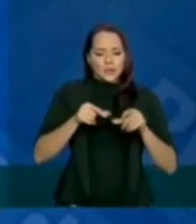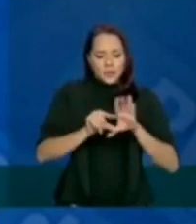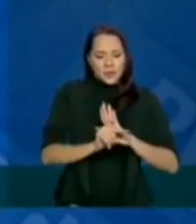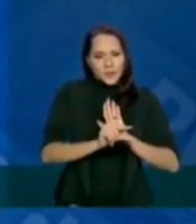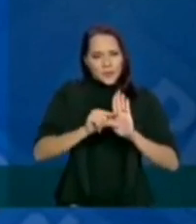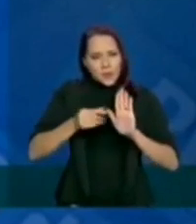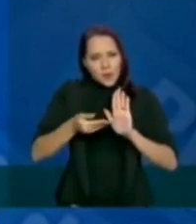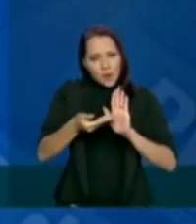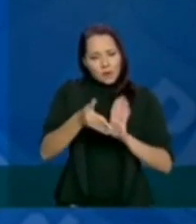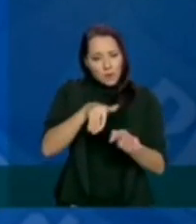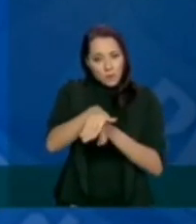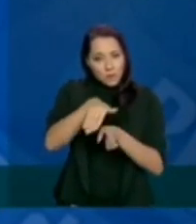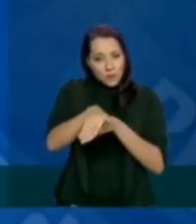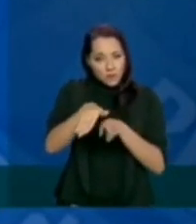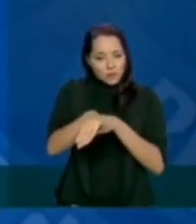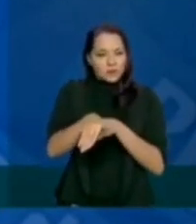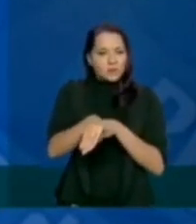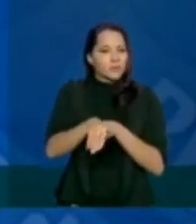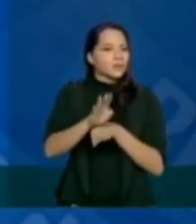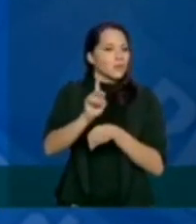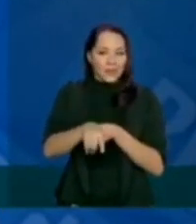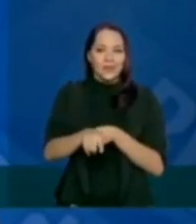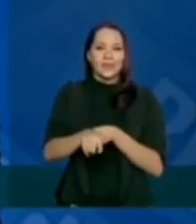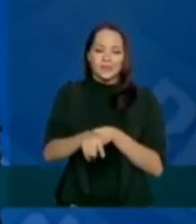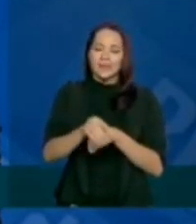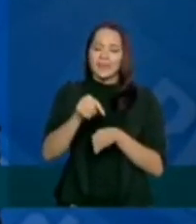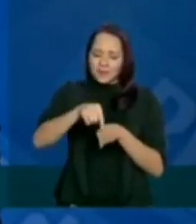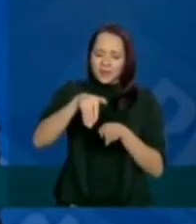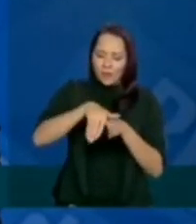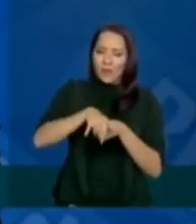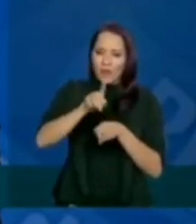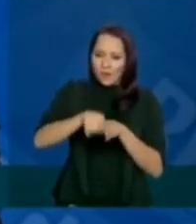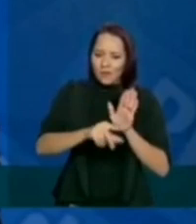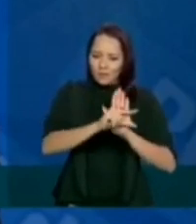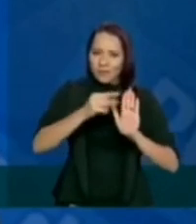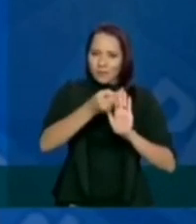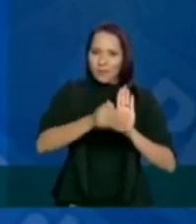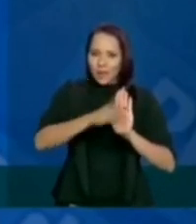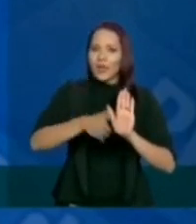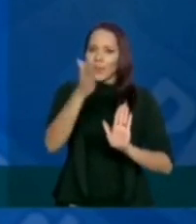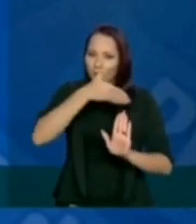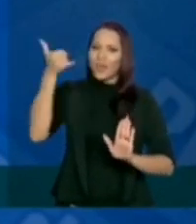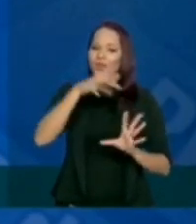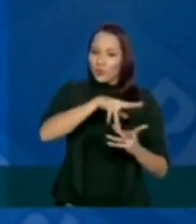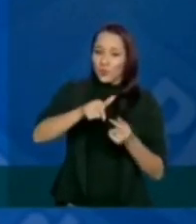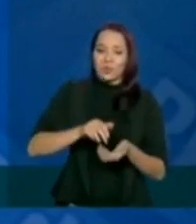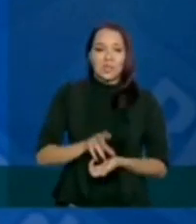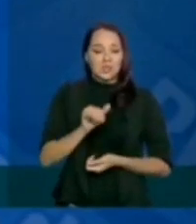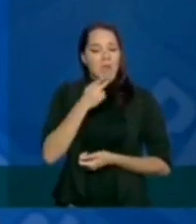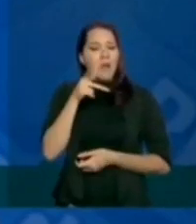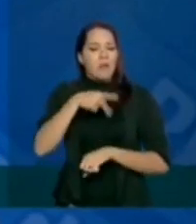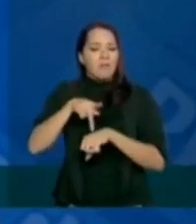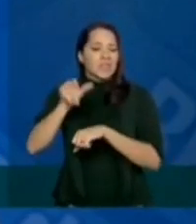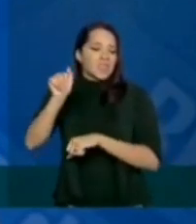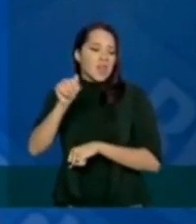orientativa é uma das melhores do mundo. Então, se hoje, ah, o país